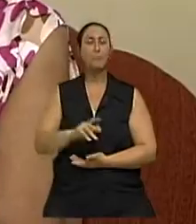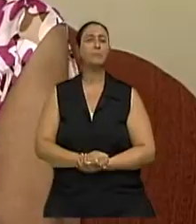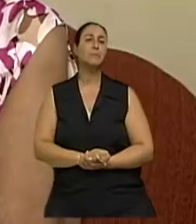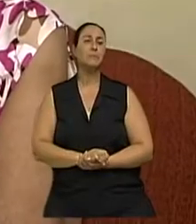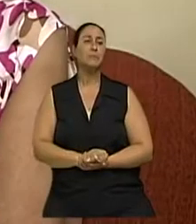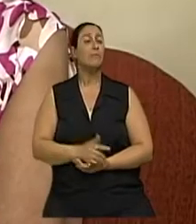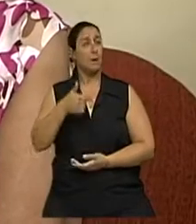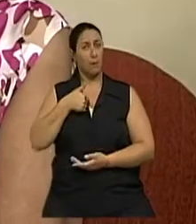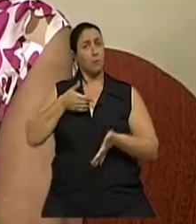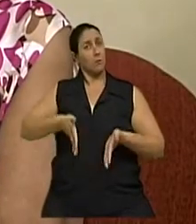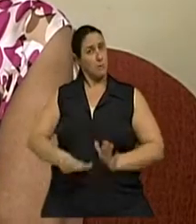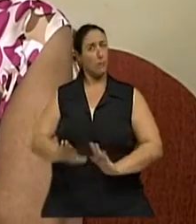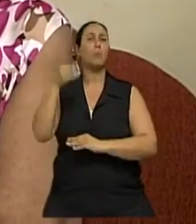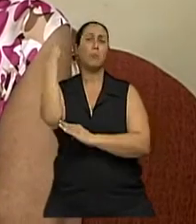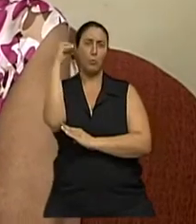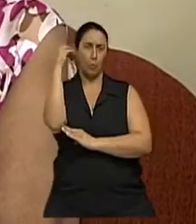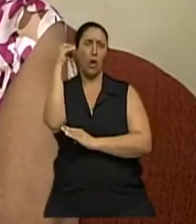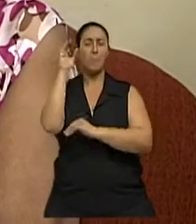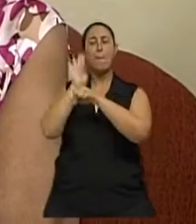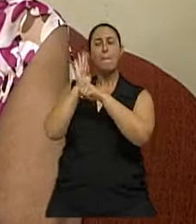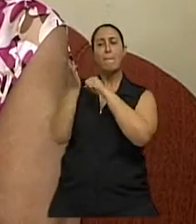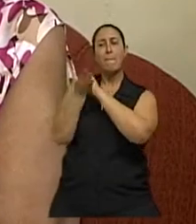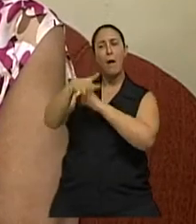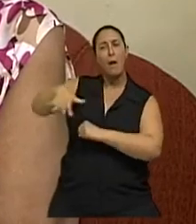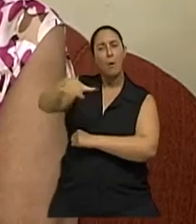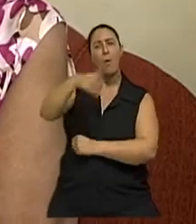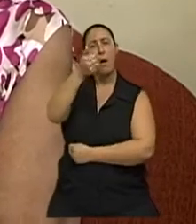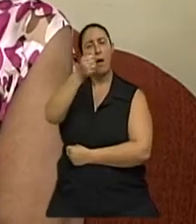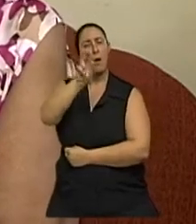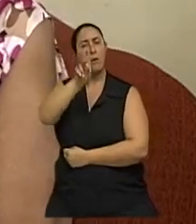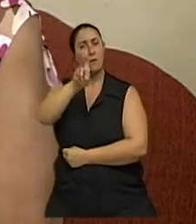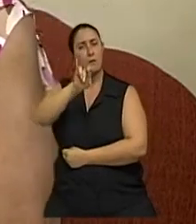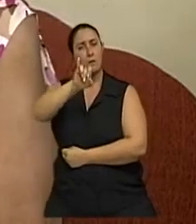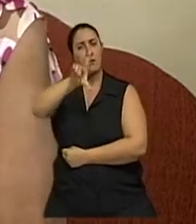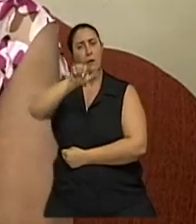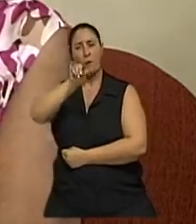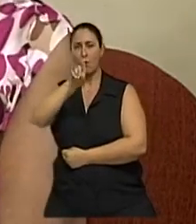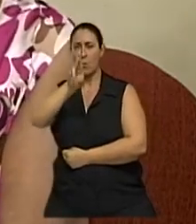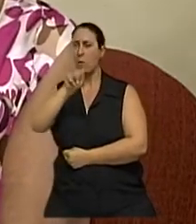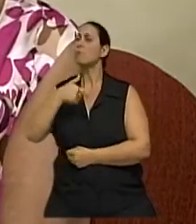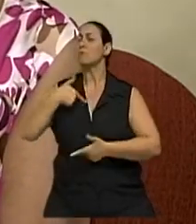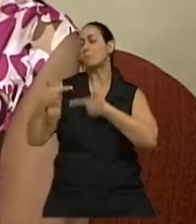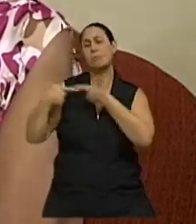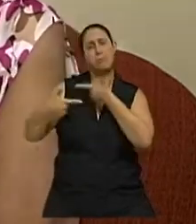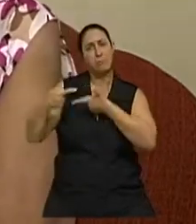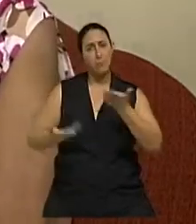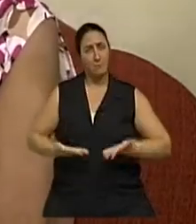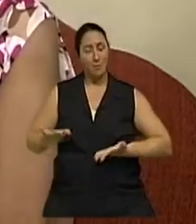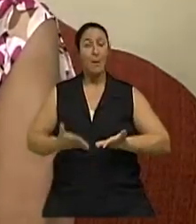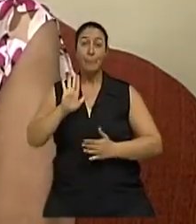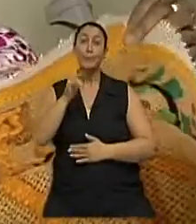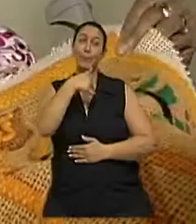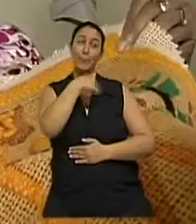bairro auxiliadora, e sempre trabalhei de doméstica. Fui adotada, quando pequena, porque eu perdi meus